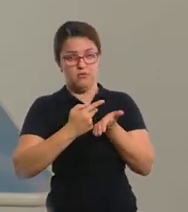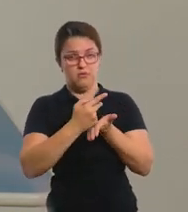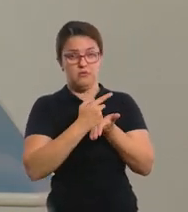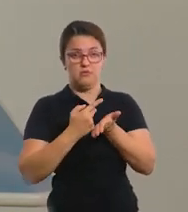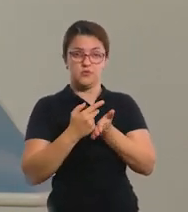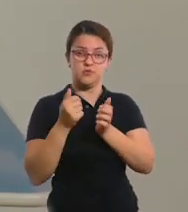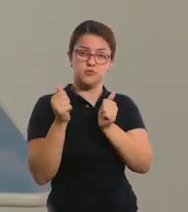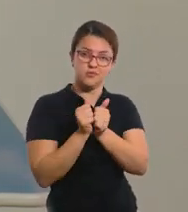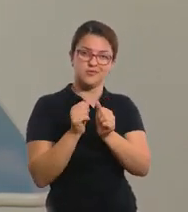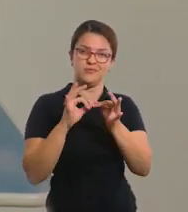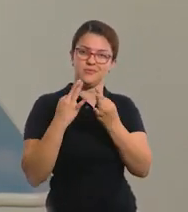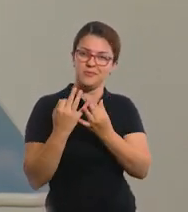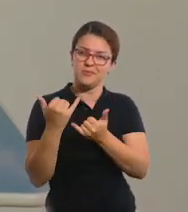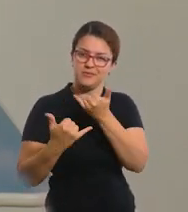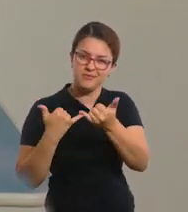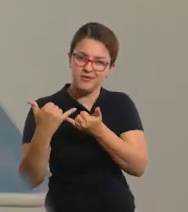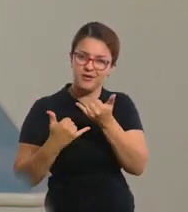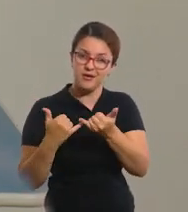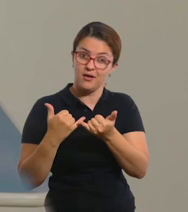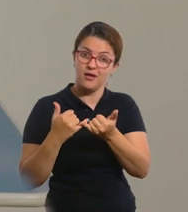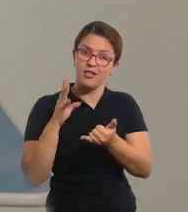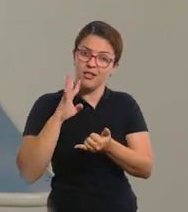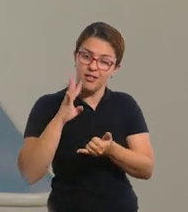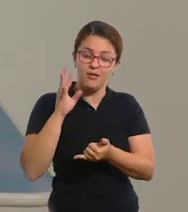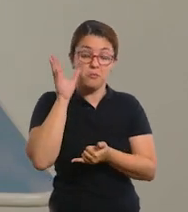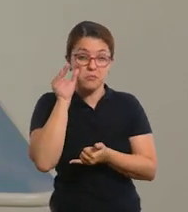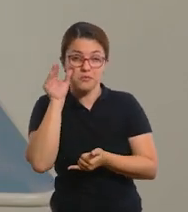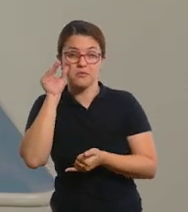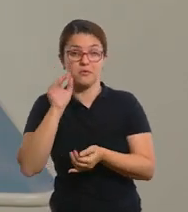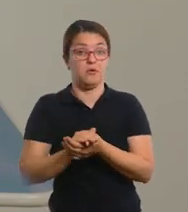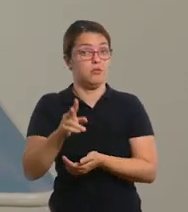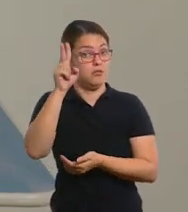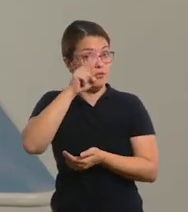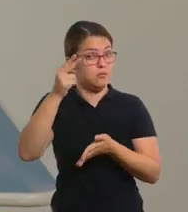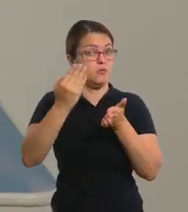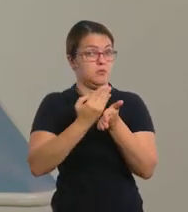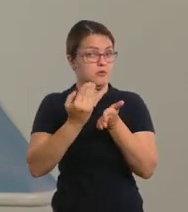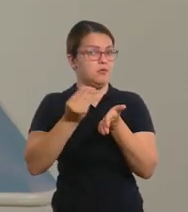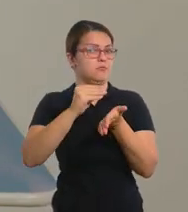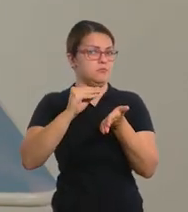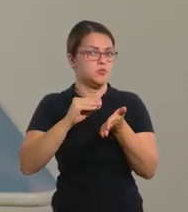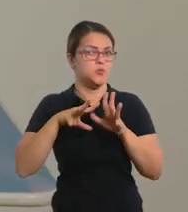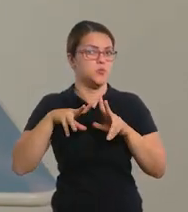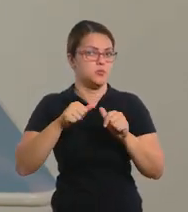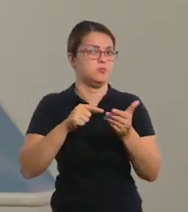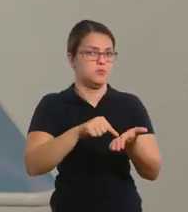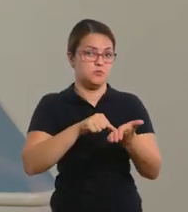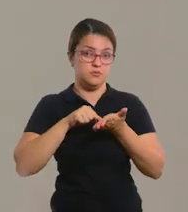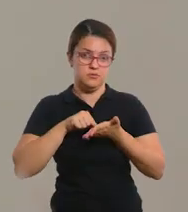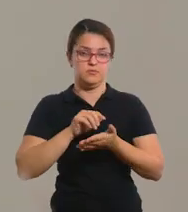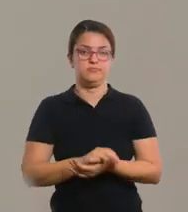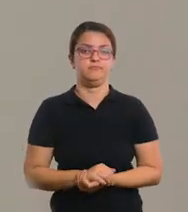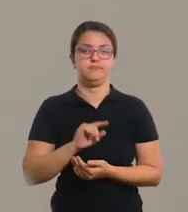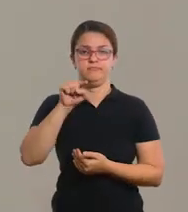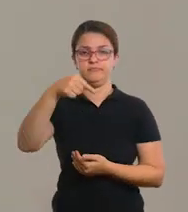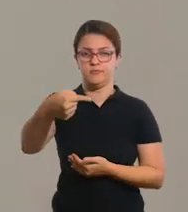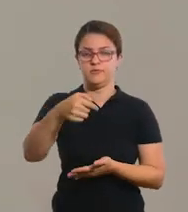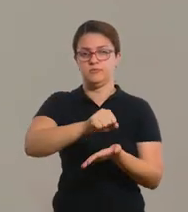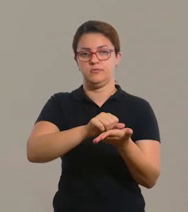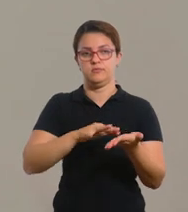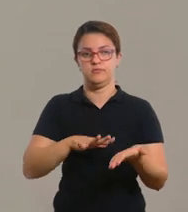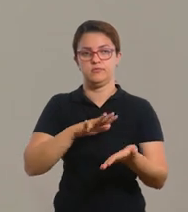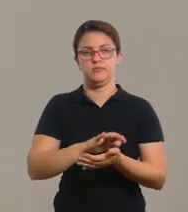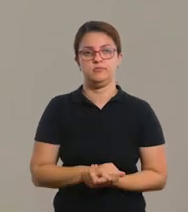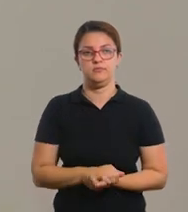também jogar com a sua família. Olha que legal! Não é interessante? Não esqueça de registrar tudo para mim, ok? Próxima